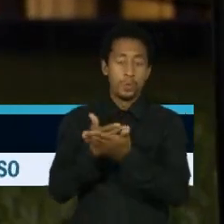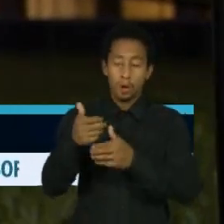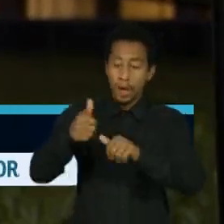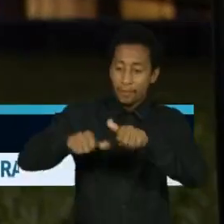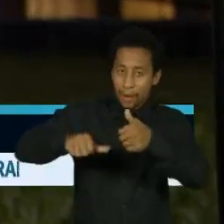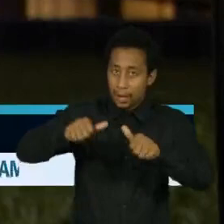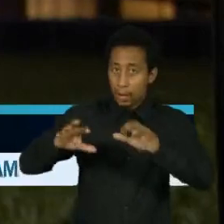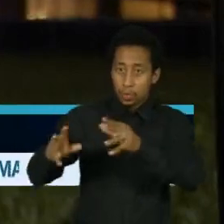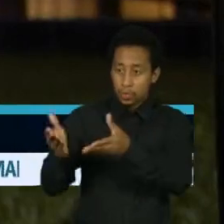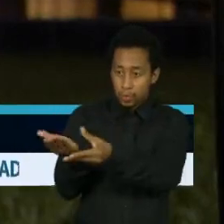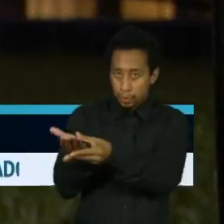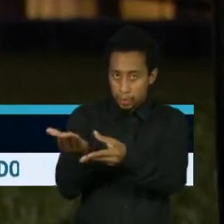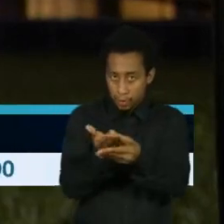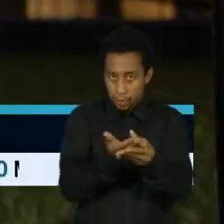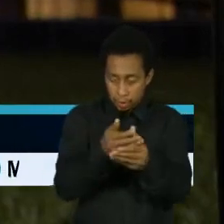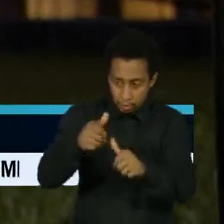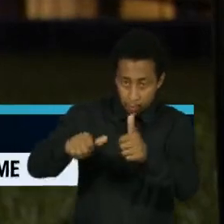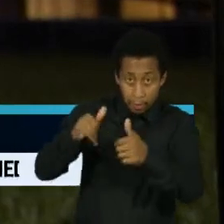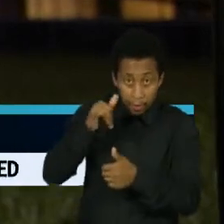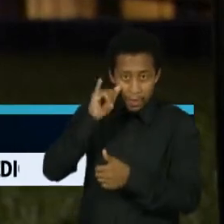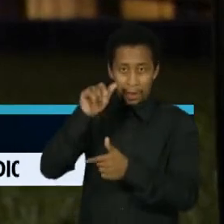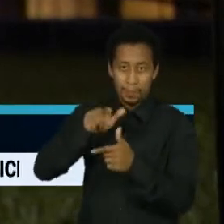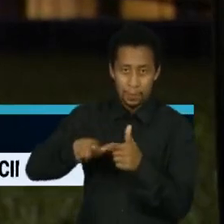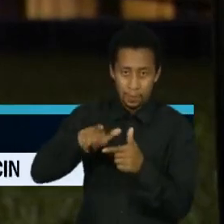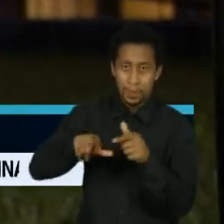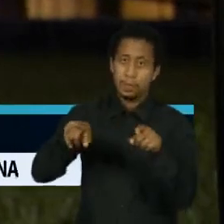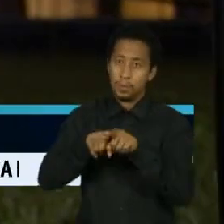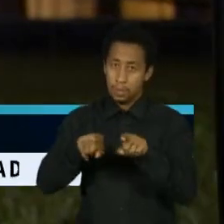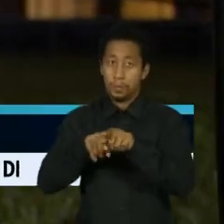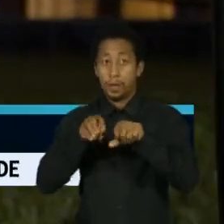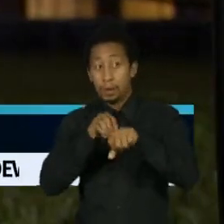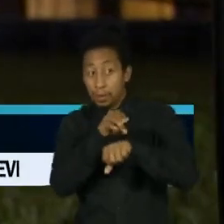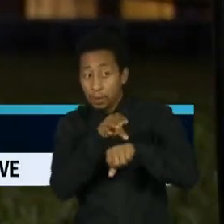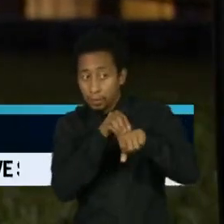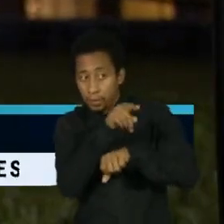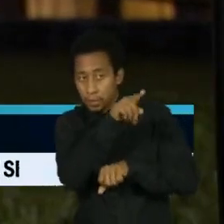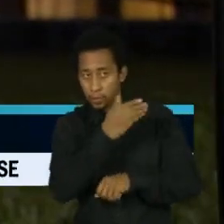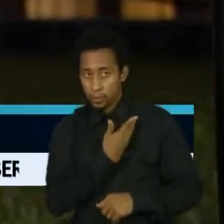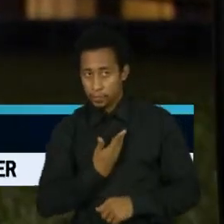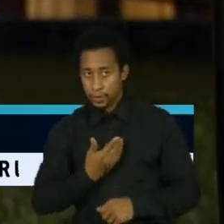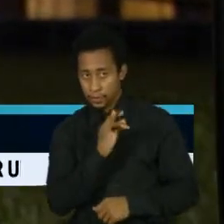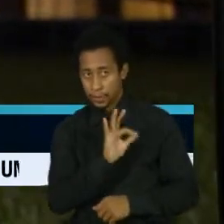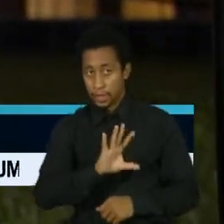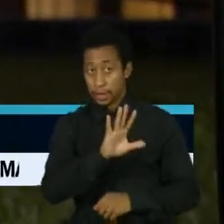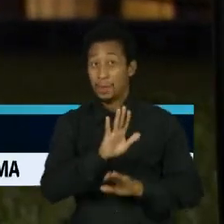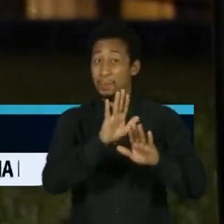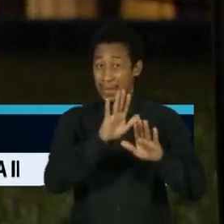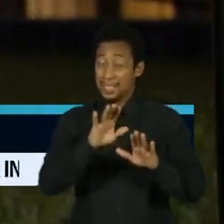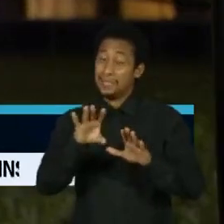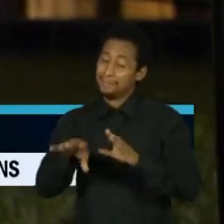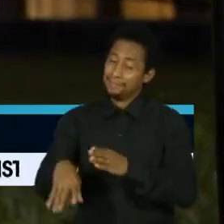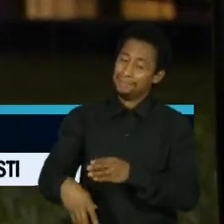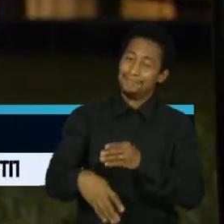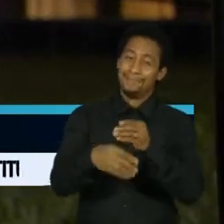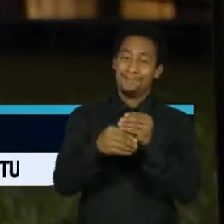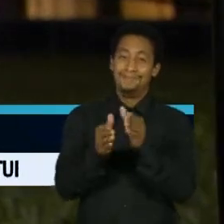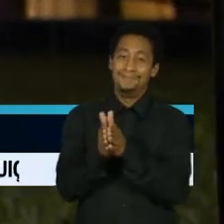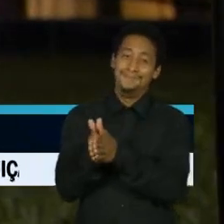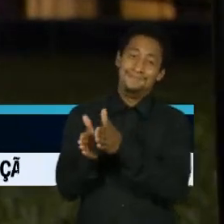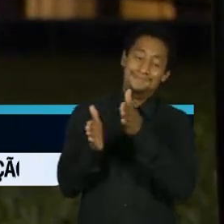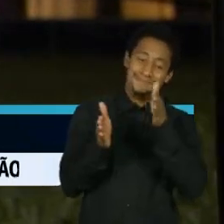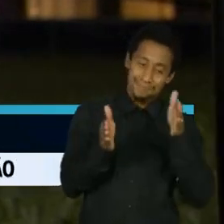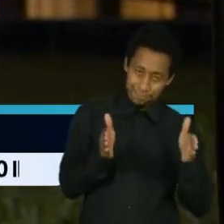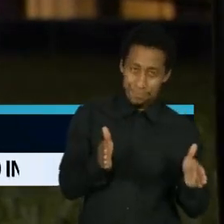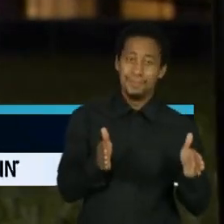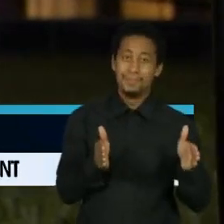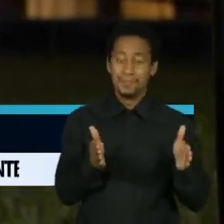Com isso, antecipa eventuais problemas e dá recomendações ao governo. Mas também acrescenta uma nova etapa à licitação e